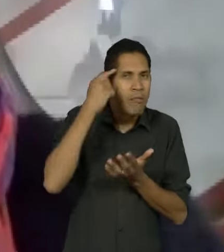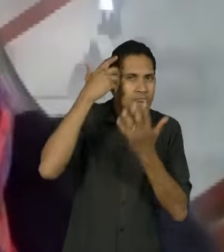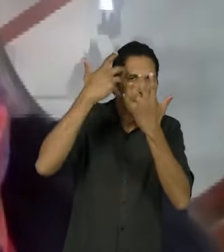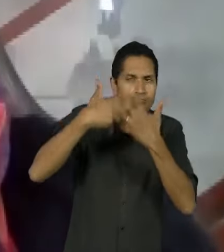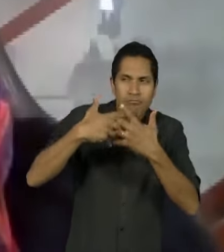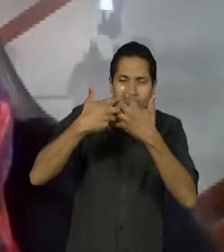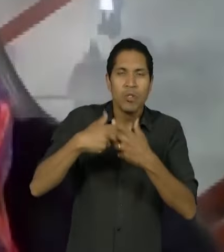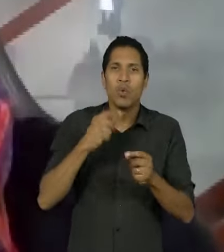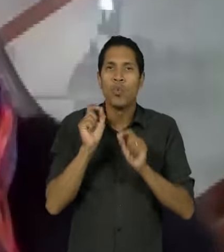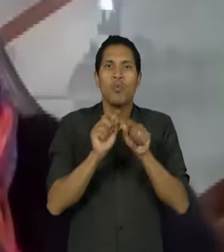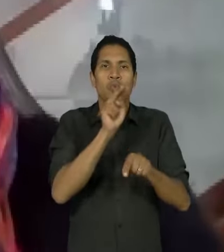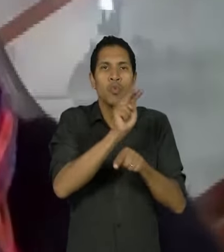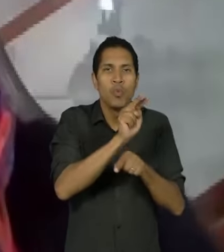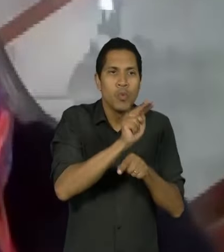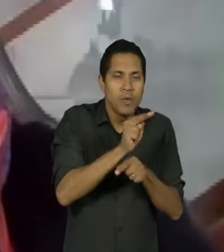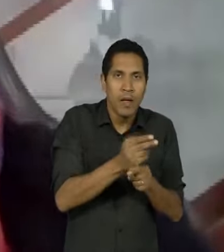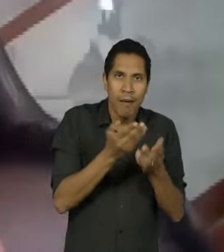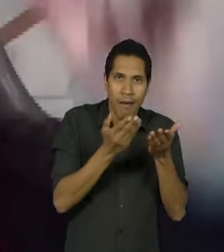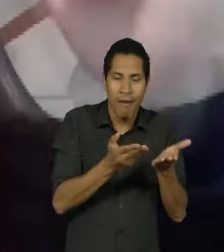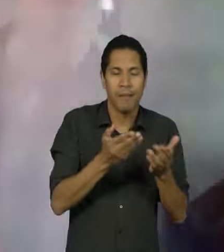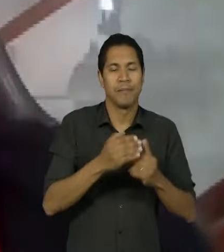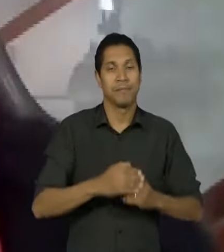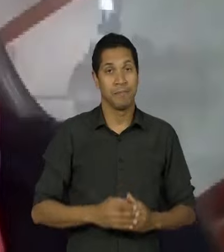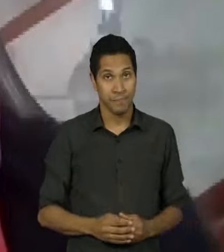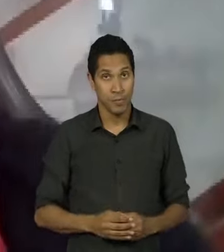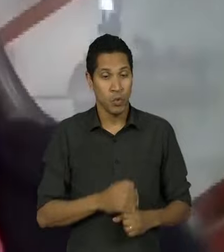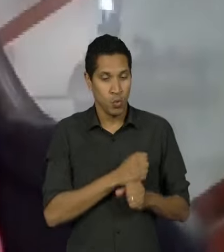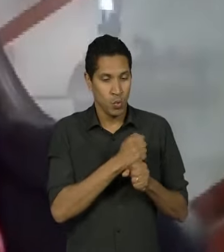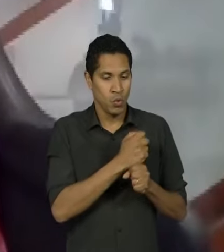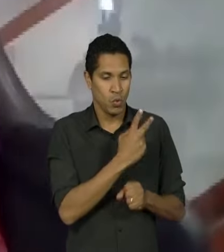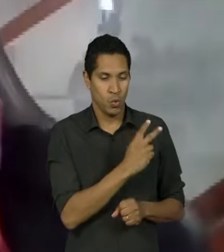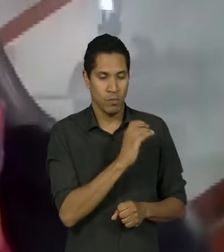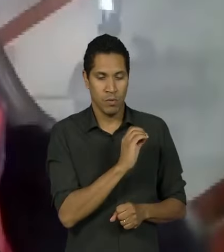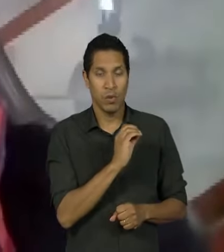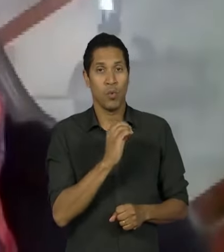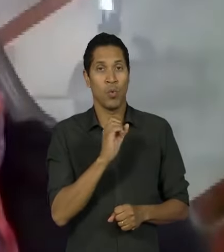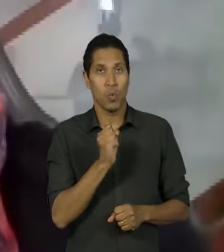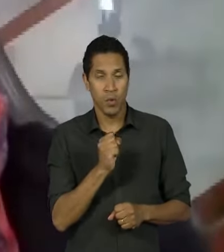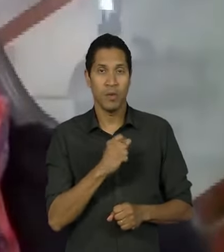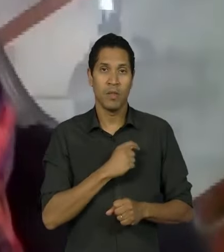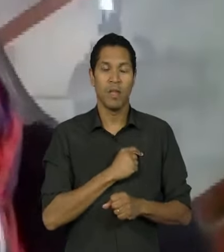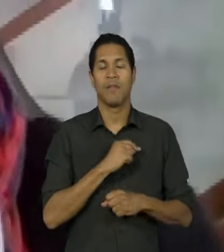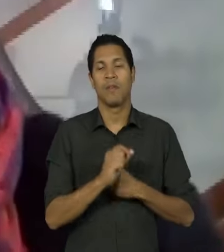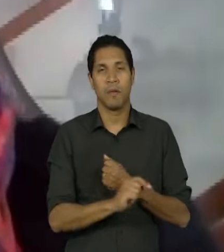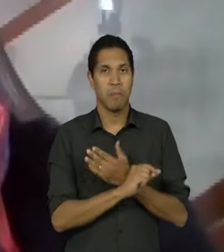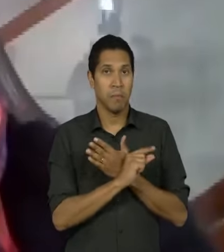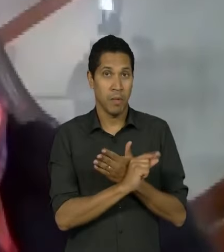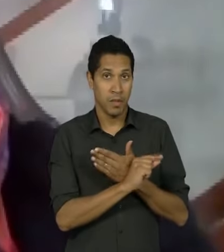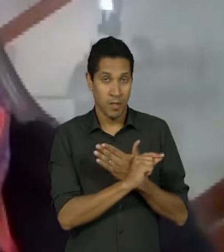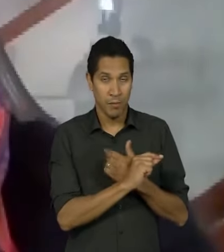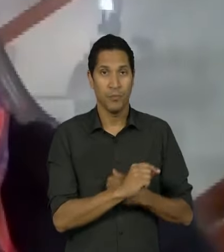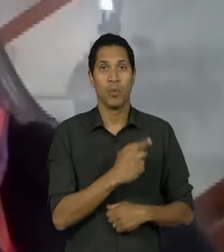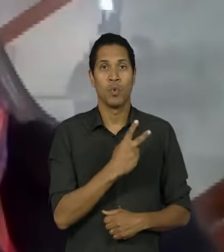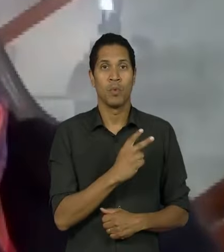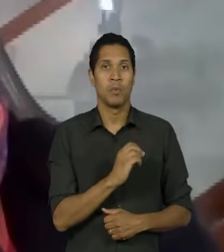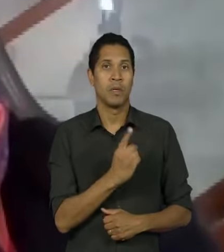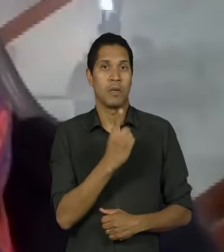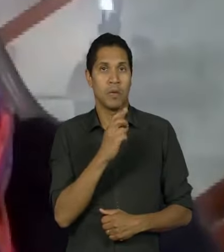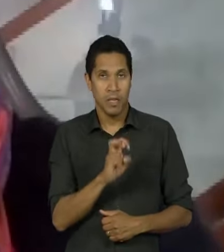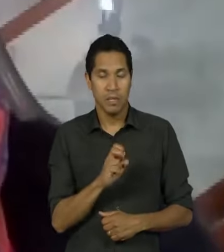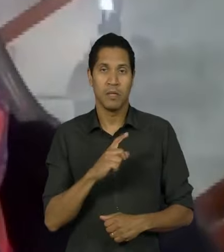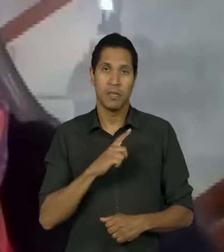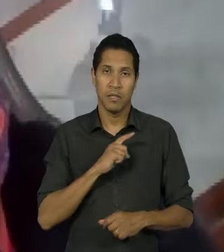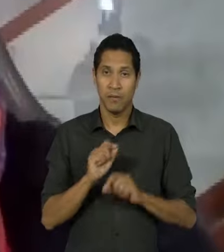conservar essa espécie aqui no Brasil Então 2008 foi Pantanal 2015 Cerrado